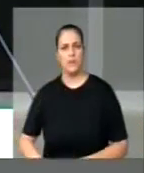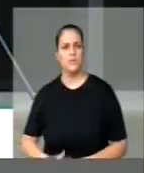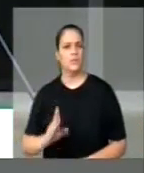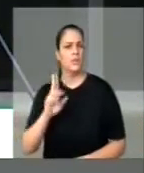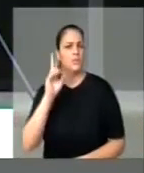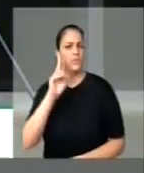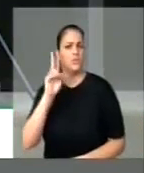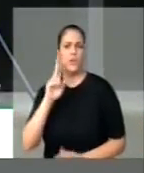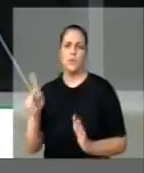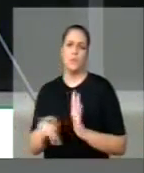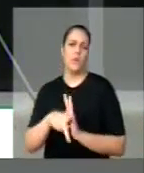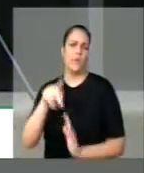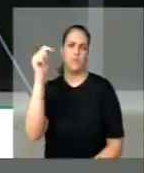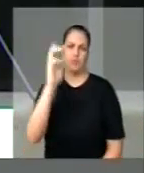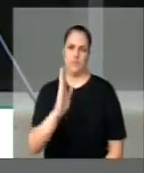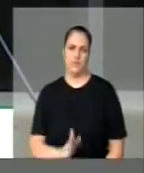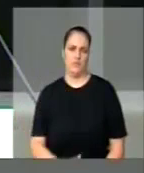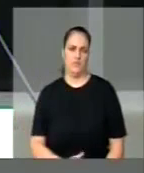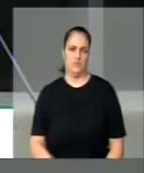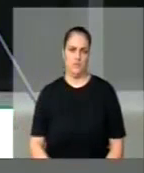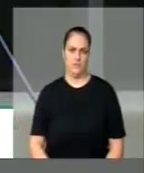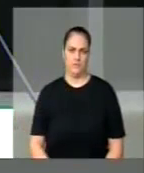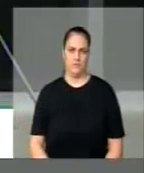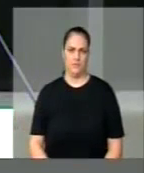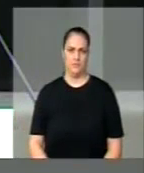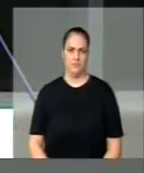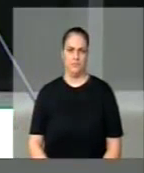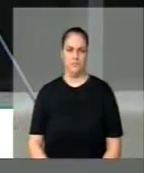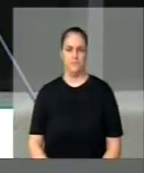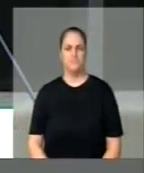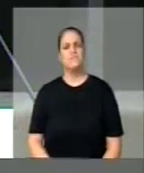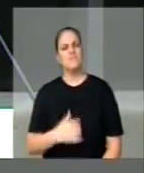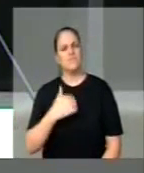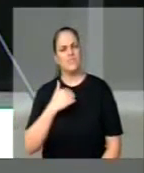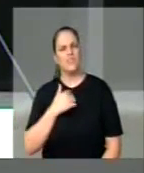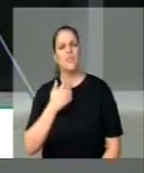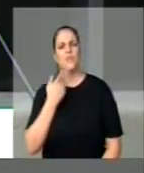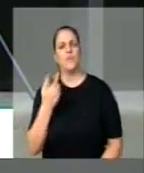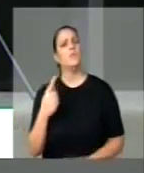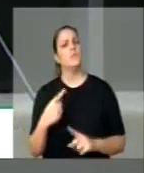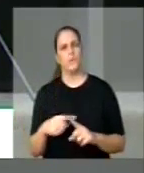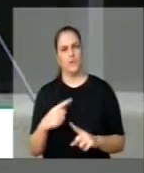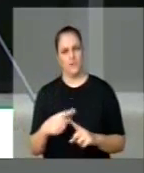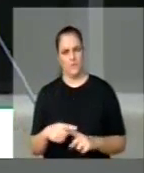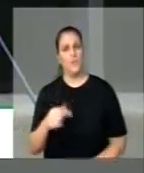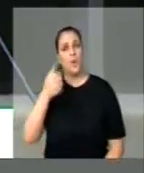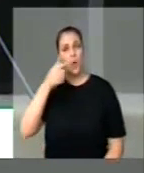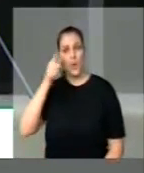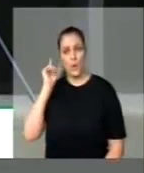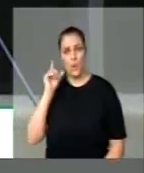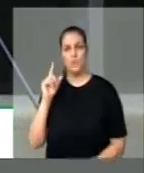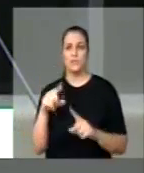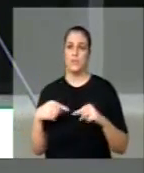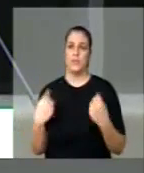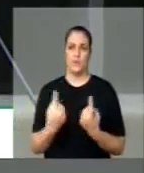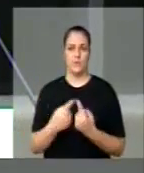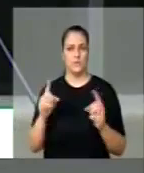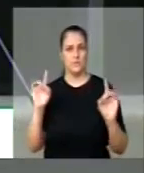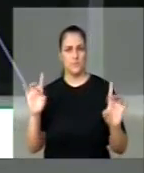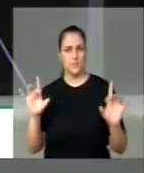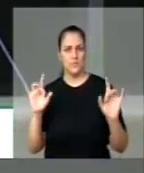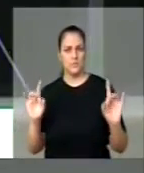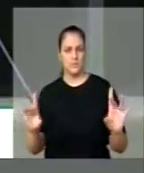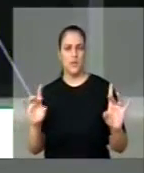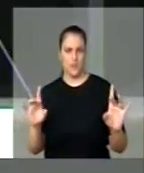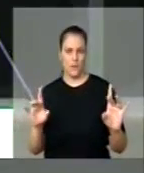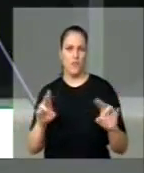isso para registrar que na solenidade do dia do Exército, ontem, o comandante Eduardo